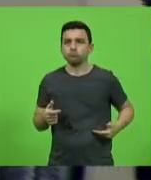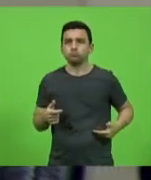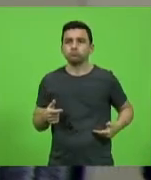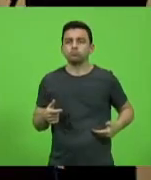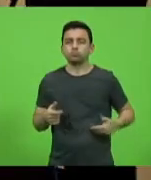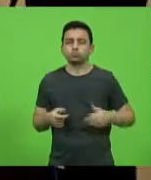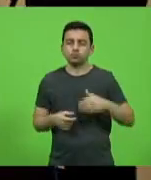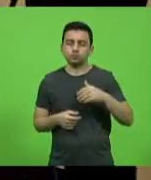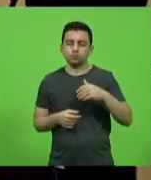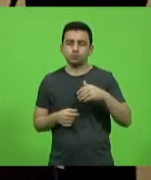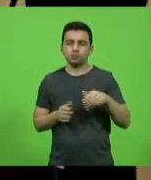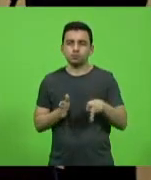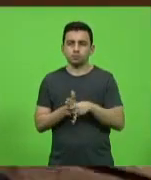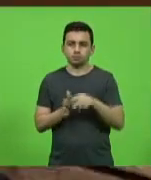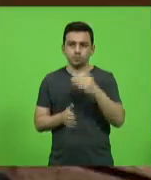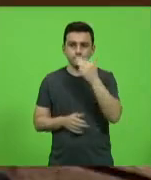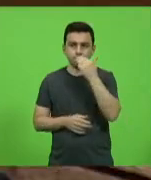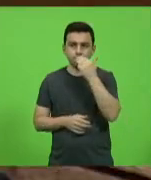como vota?